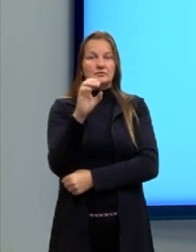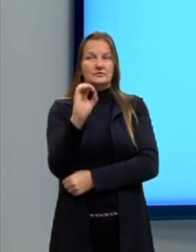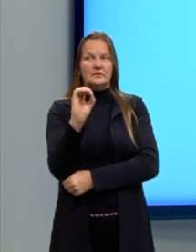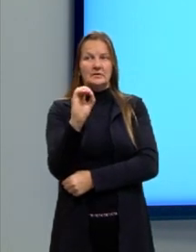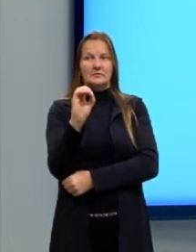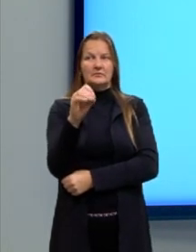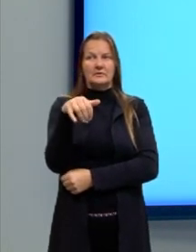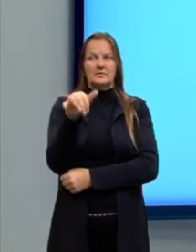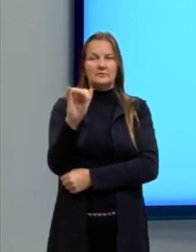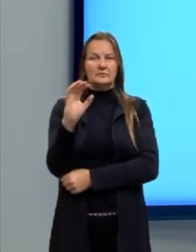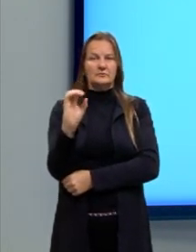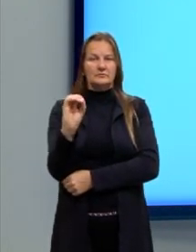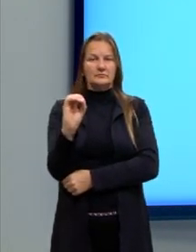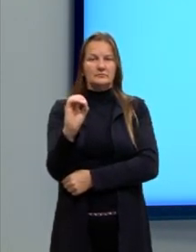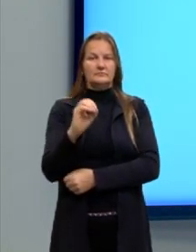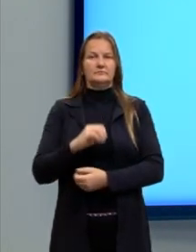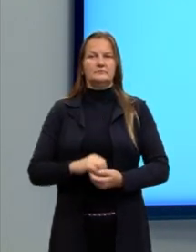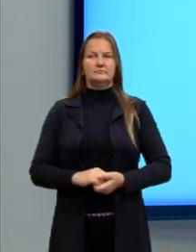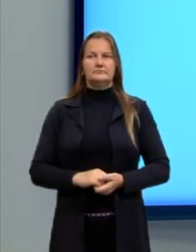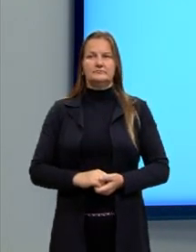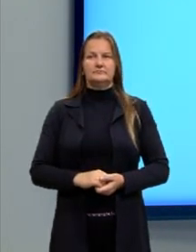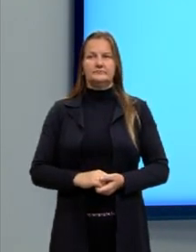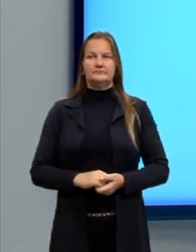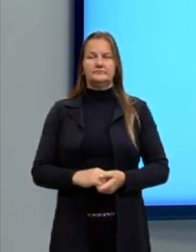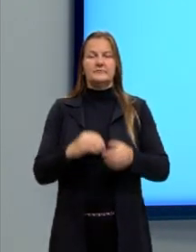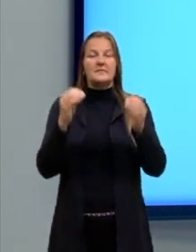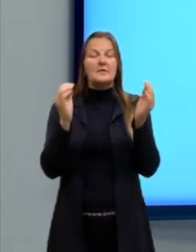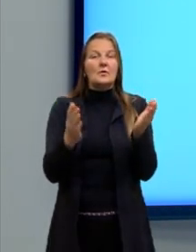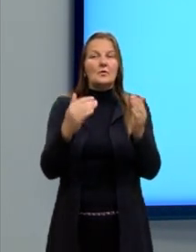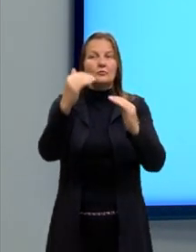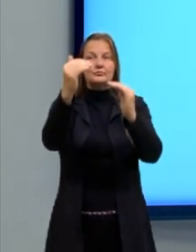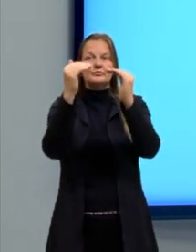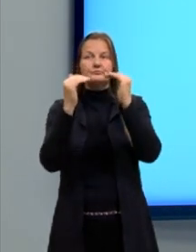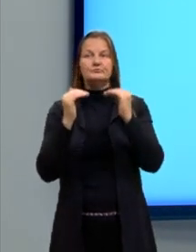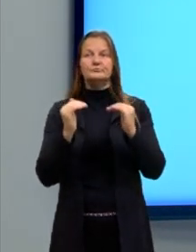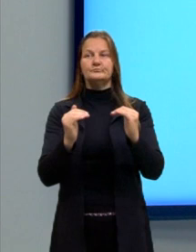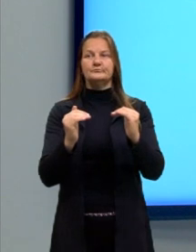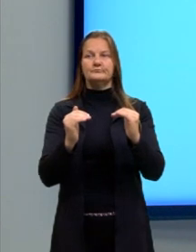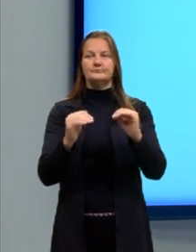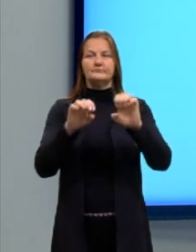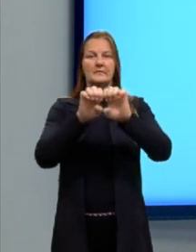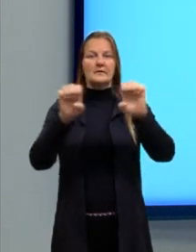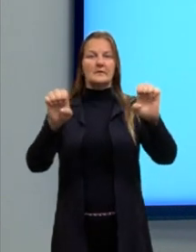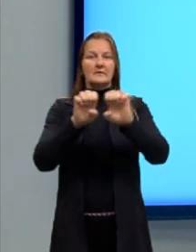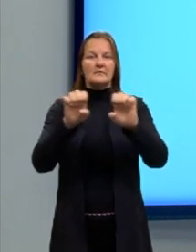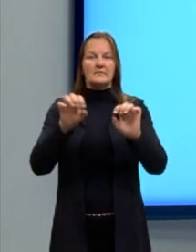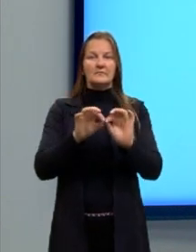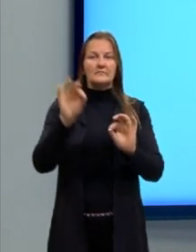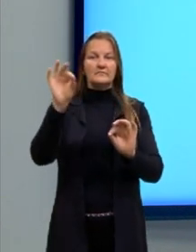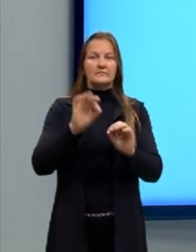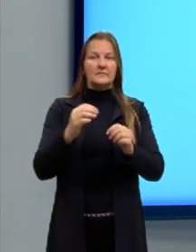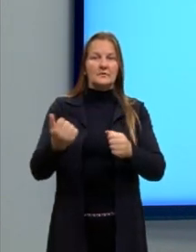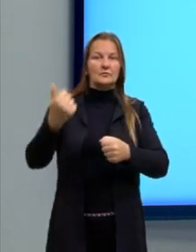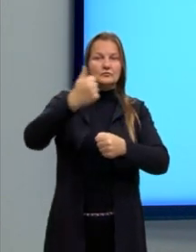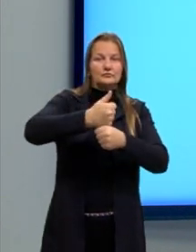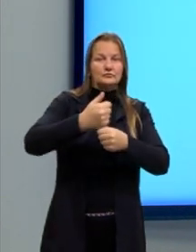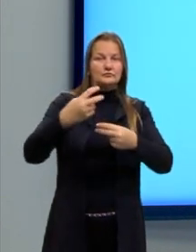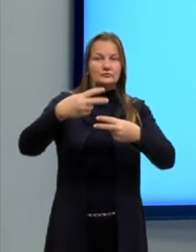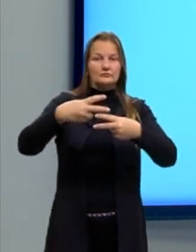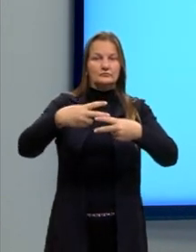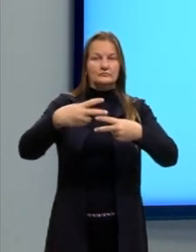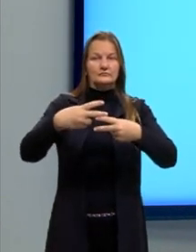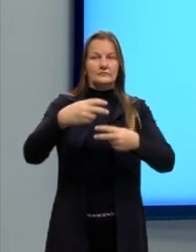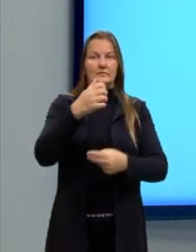que seriam as coordenadas do ponto. Agora, a equação da reta, nós vamos substituir os coeficientes, o A,